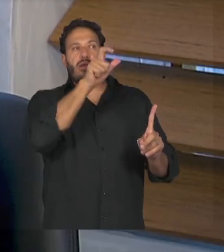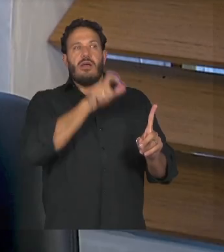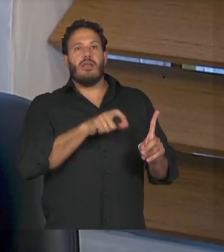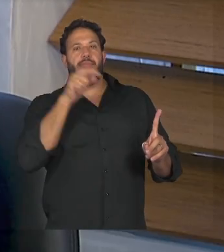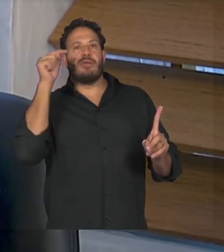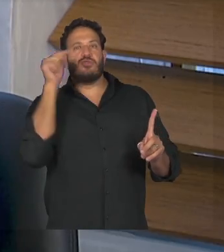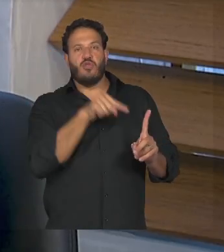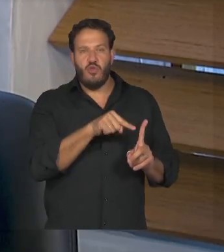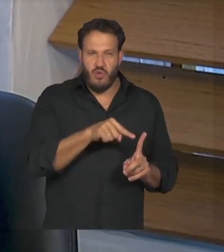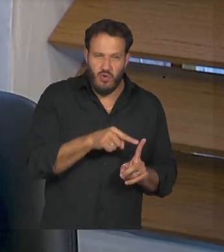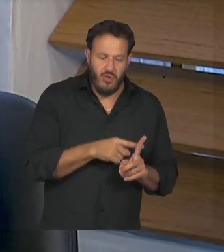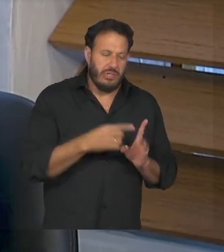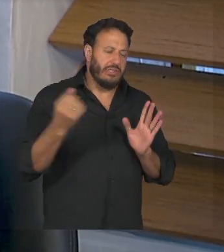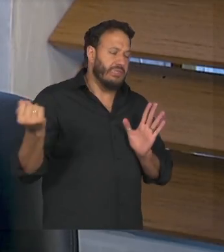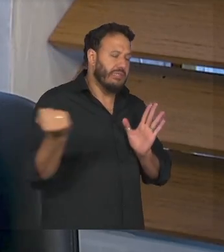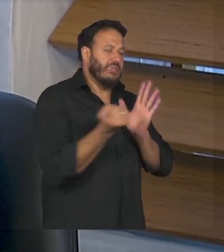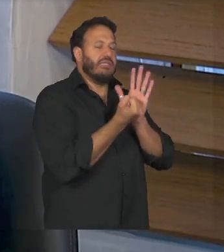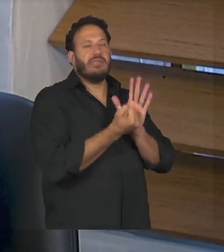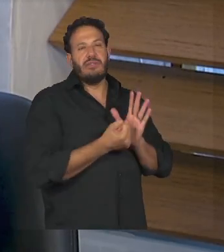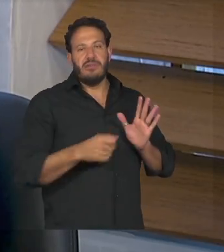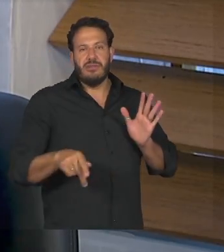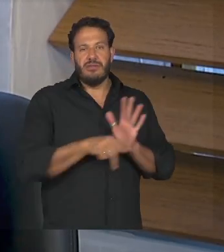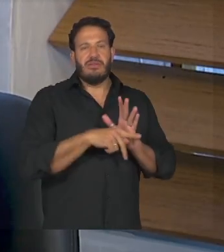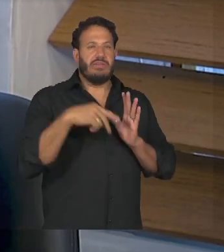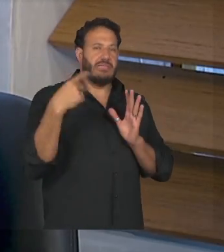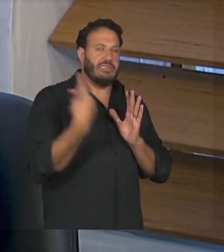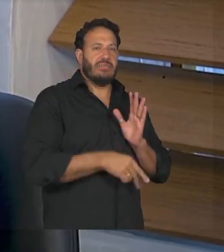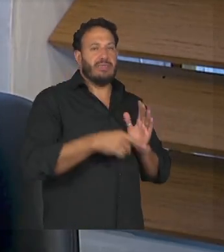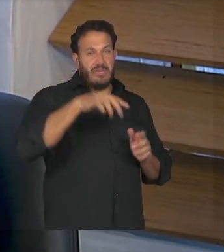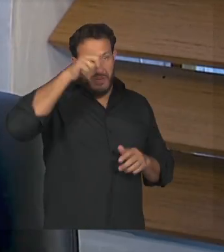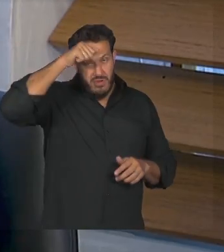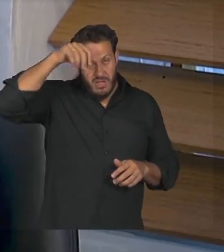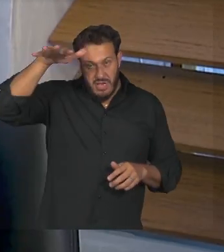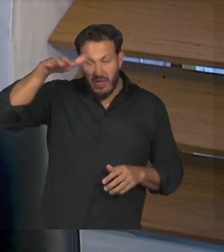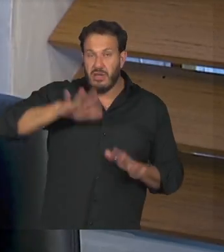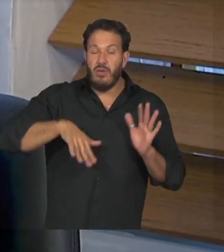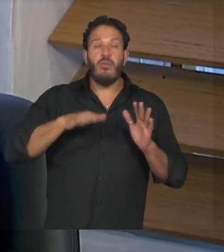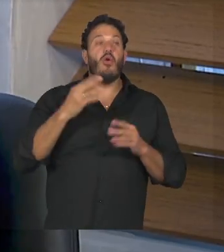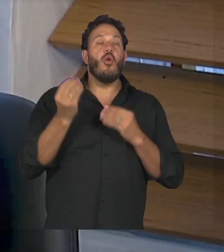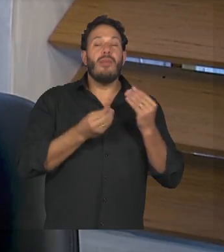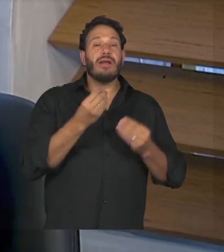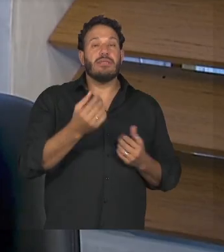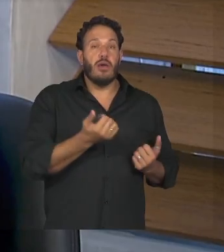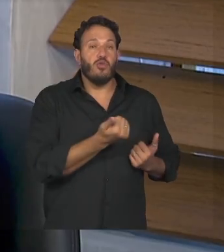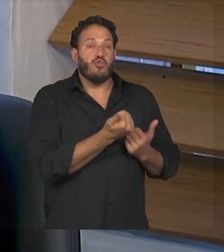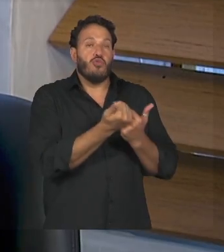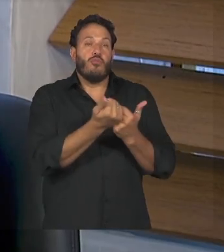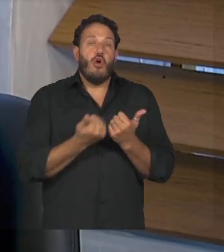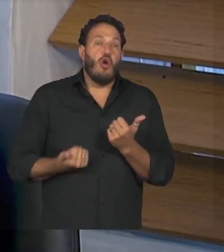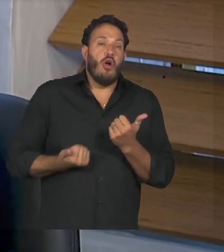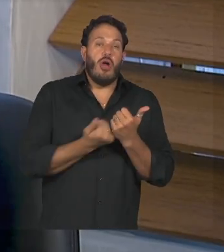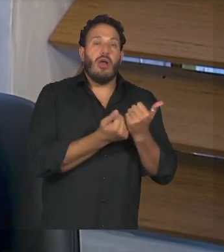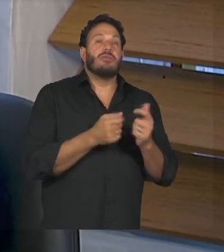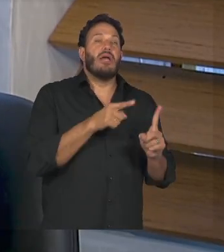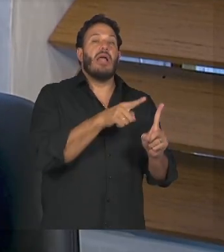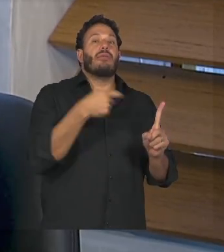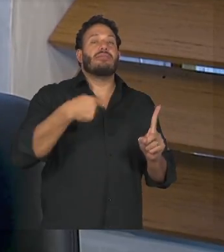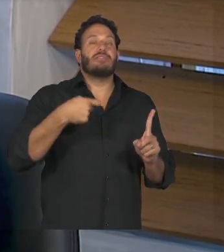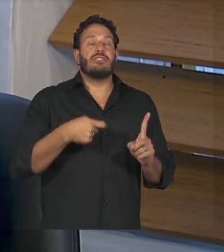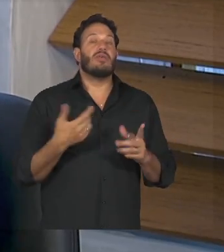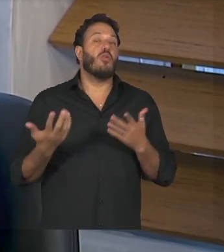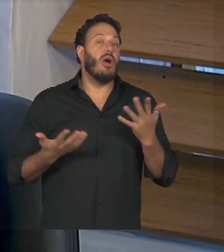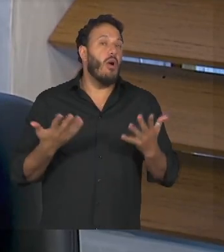pelo pelo pelo autismo pelo grau de autismo dela mas pelo nível de suporte que ela necessita eu